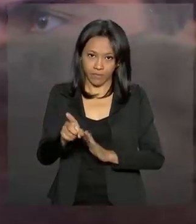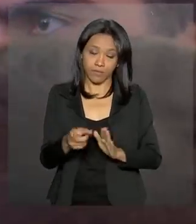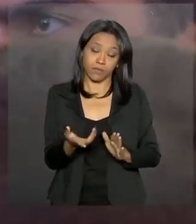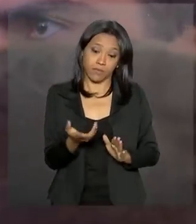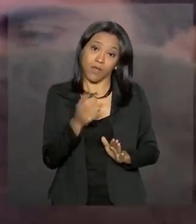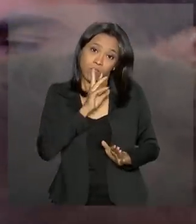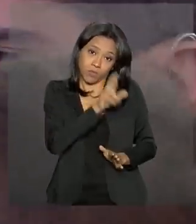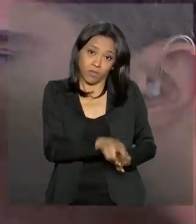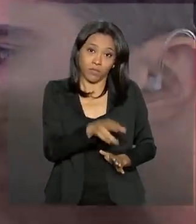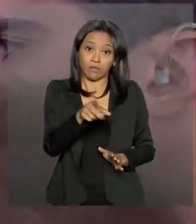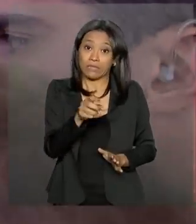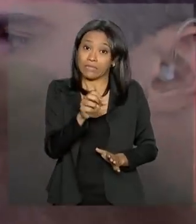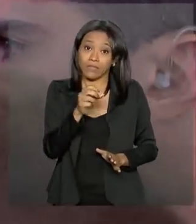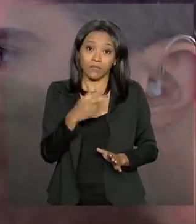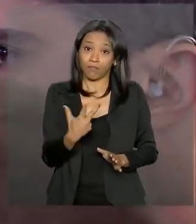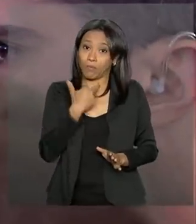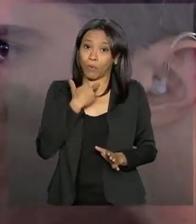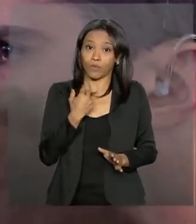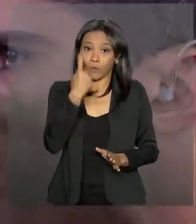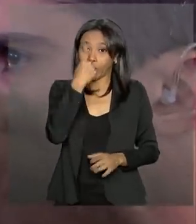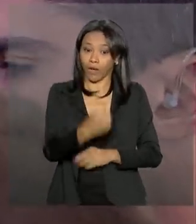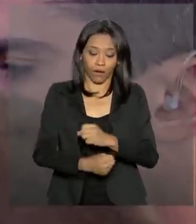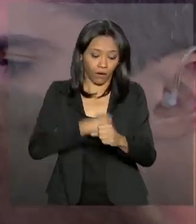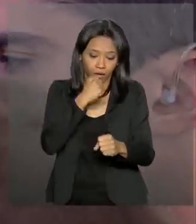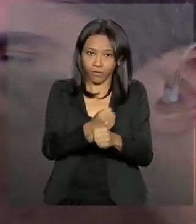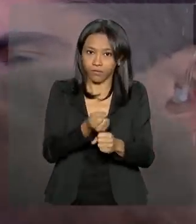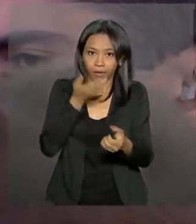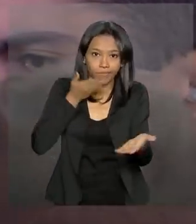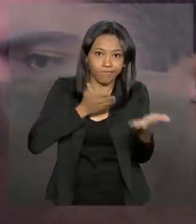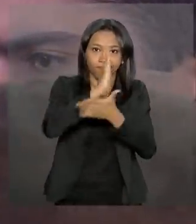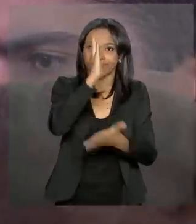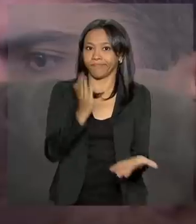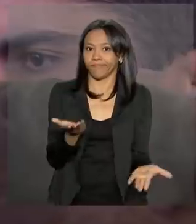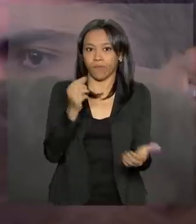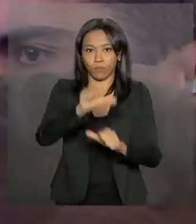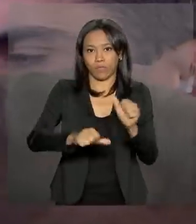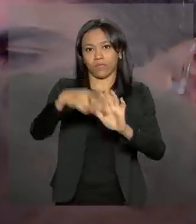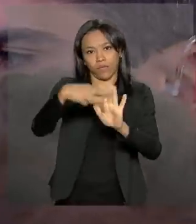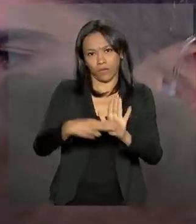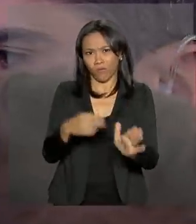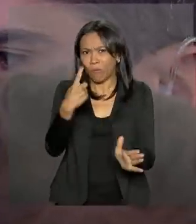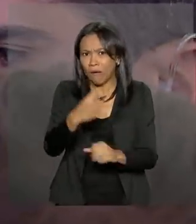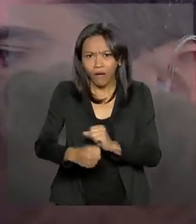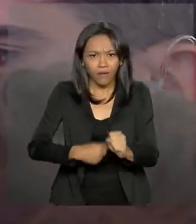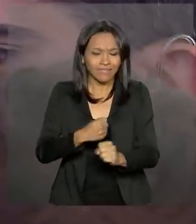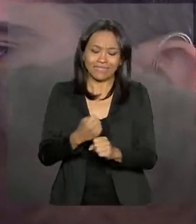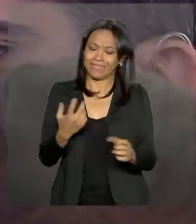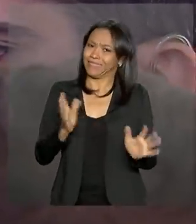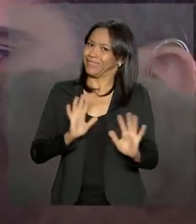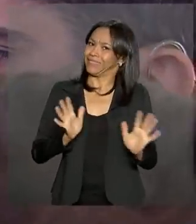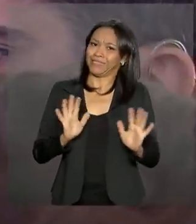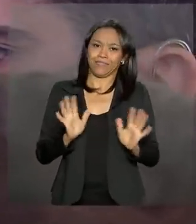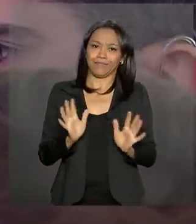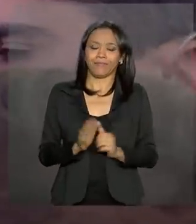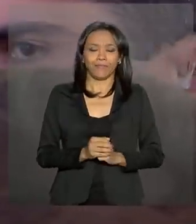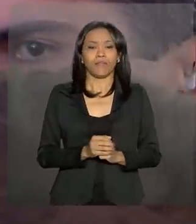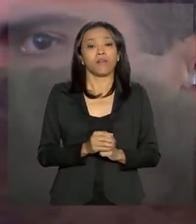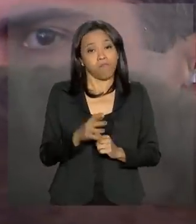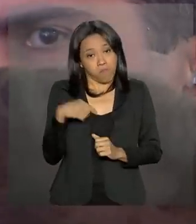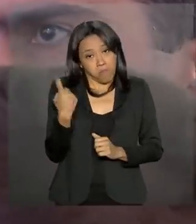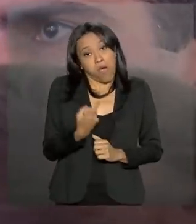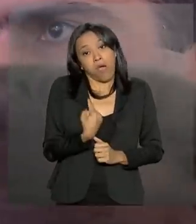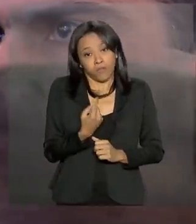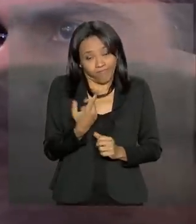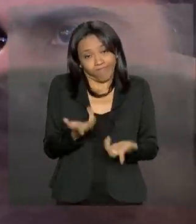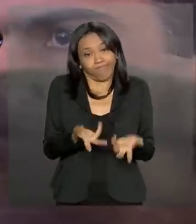Acredito que sim, não pode levar um ano para aprovar uma reforma, né? Nós aqui vamos fazer tudo para que ela não seja desidratada, mas